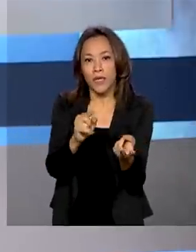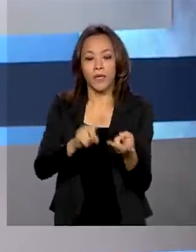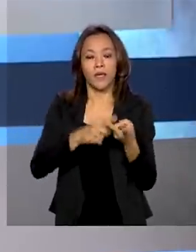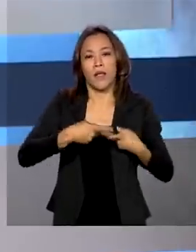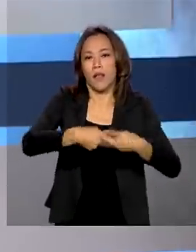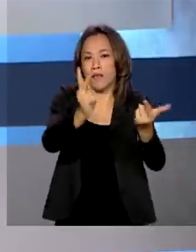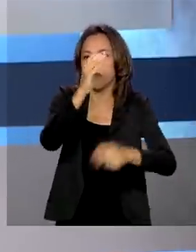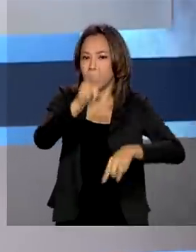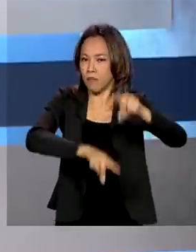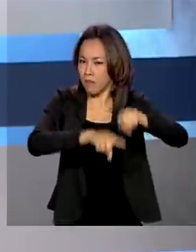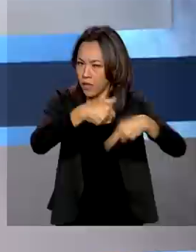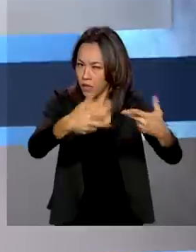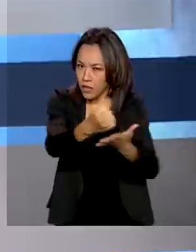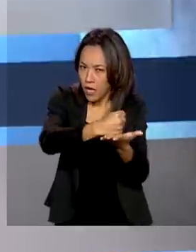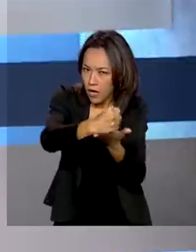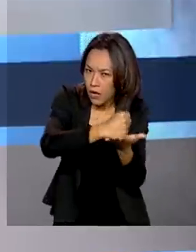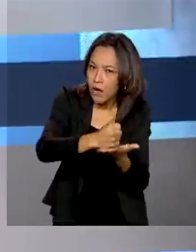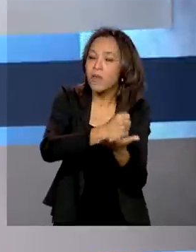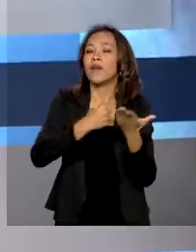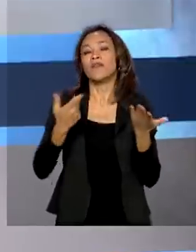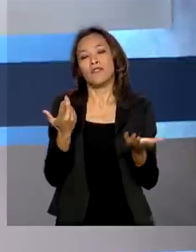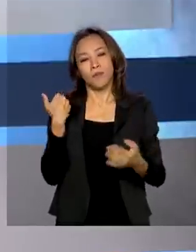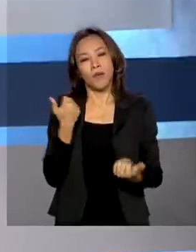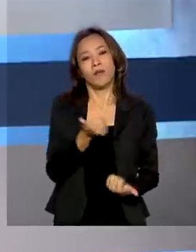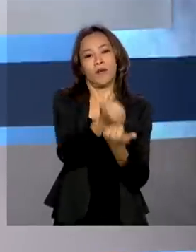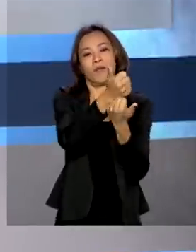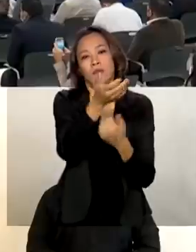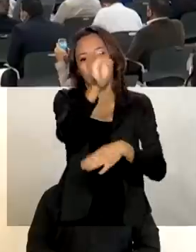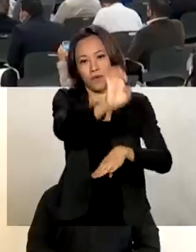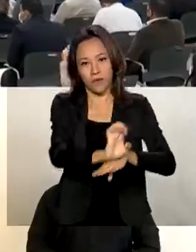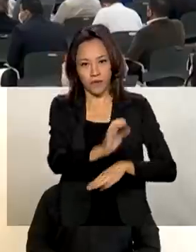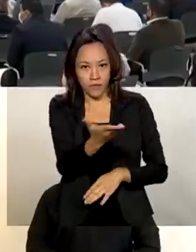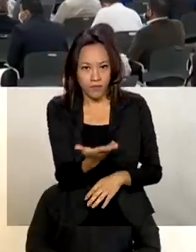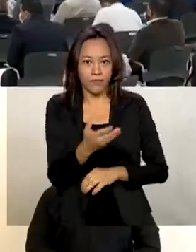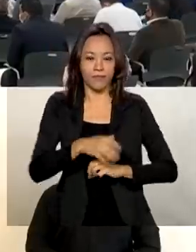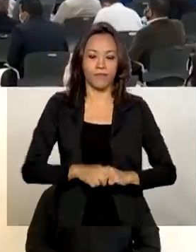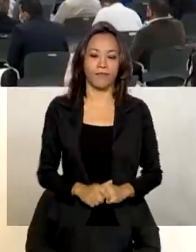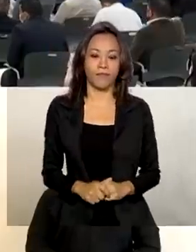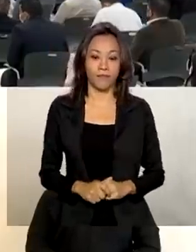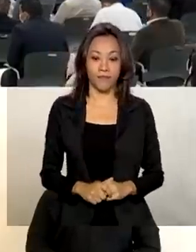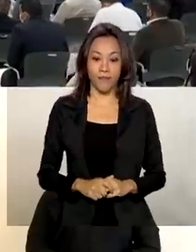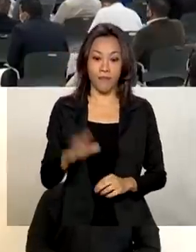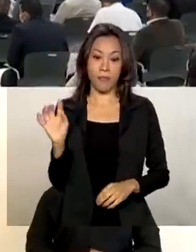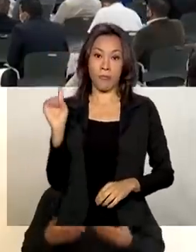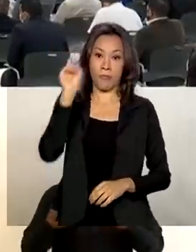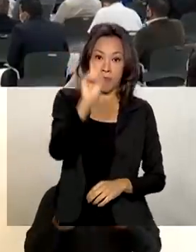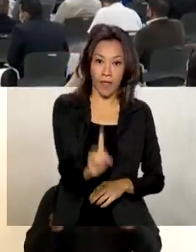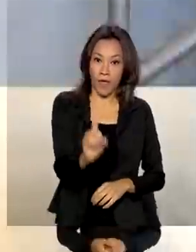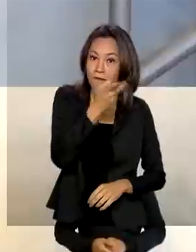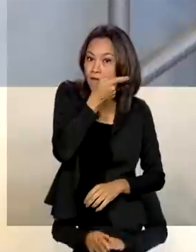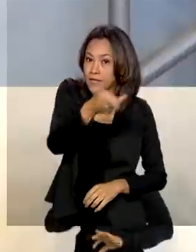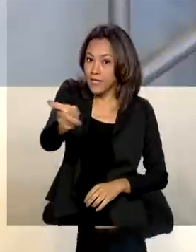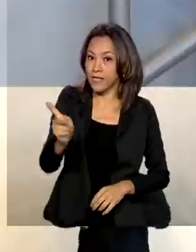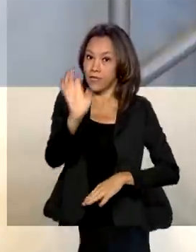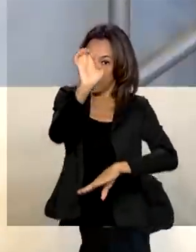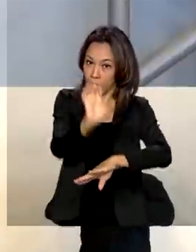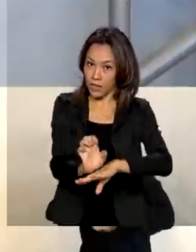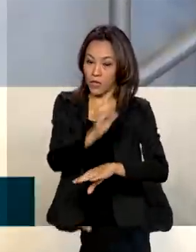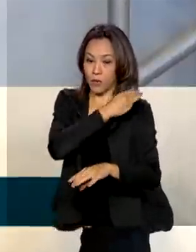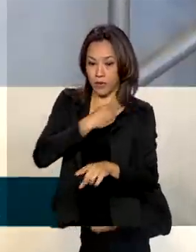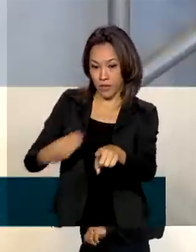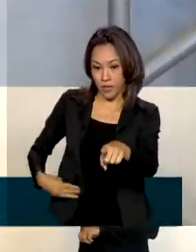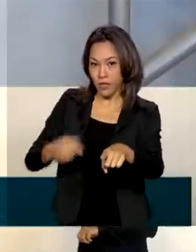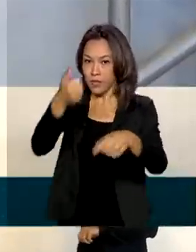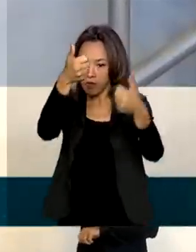medicamentos, insumos e equipamentos para o Estado. Em visita a Manaus, o Ministro da Saúde detalhou as